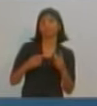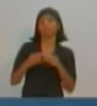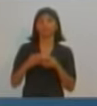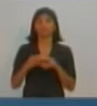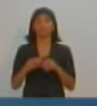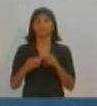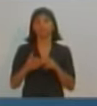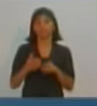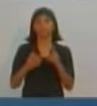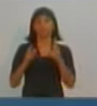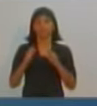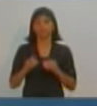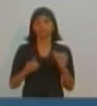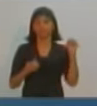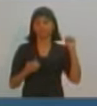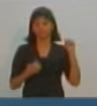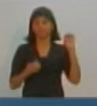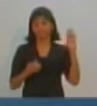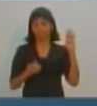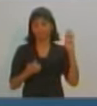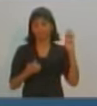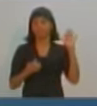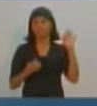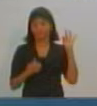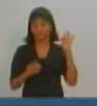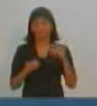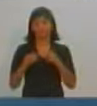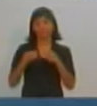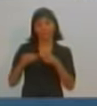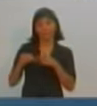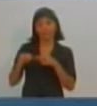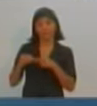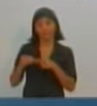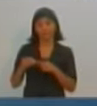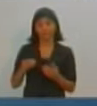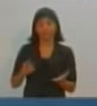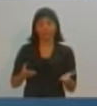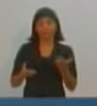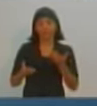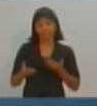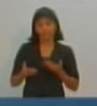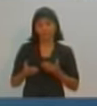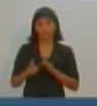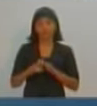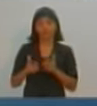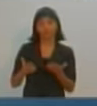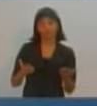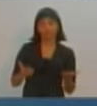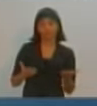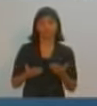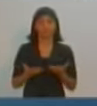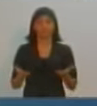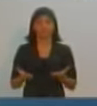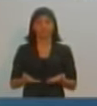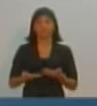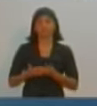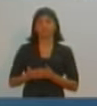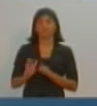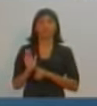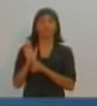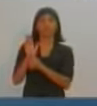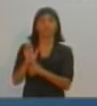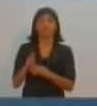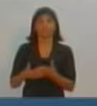Departamento de Jornalismo do SBT Interior. Nós convidamos todos os candidatos com, no mínimo, nove deputados na Câmara, como